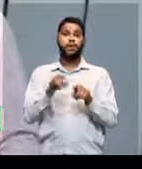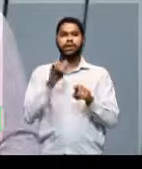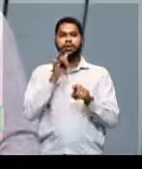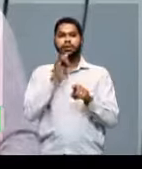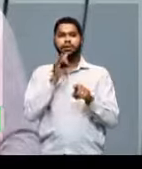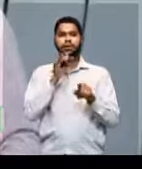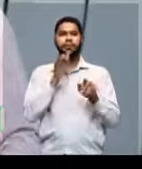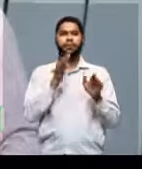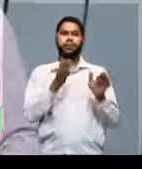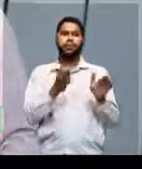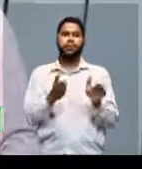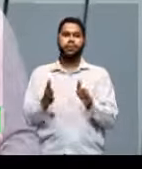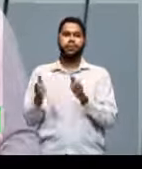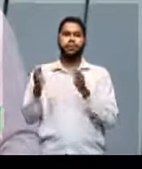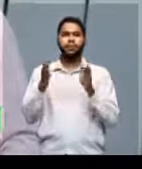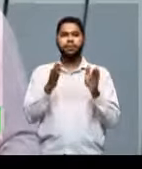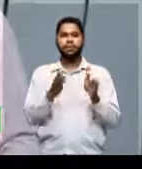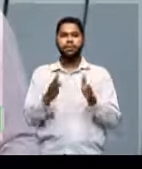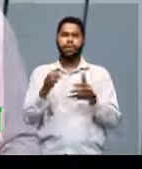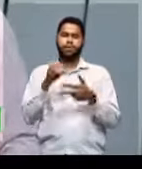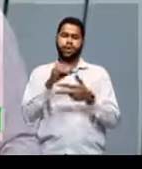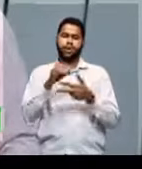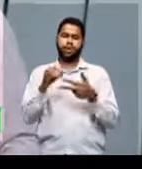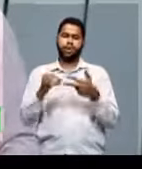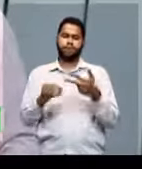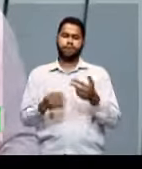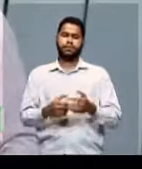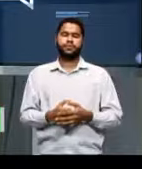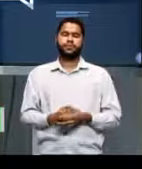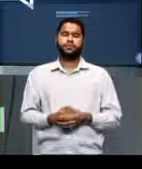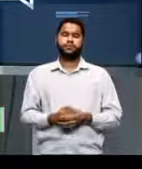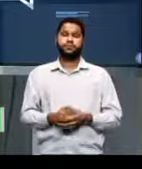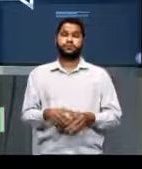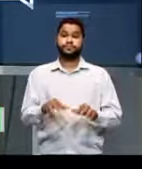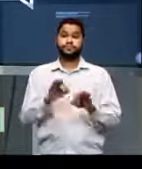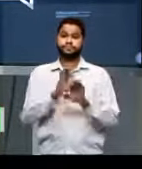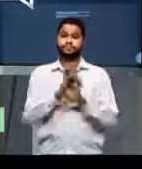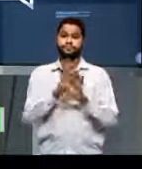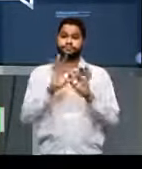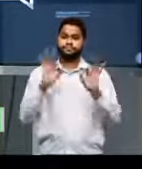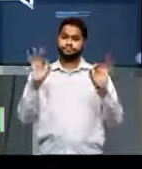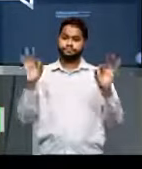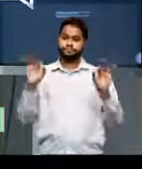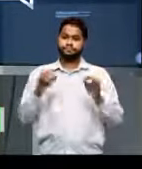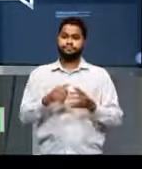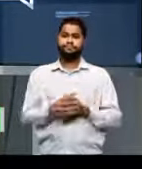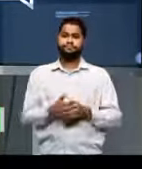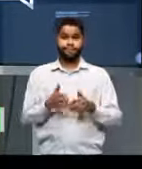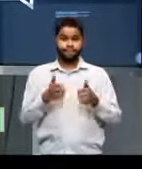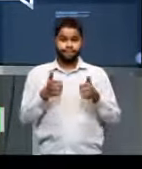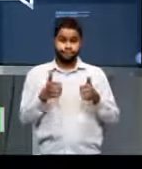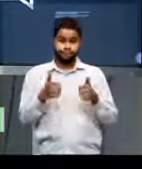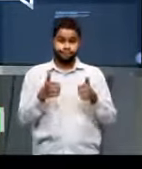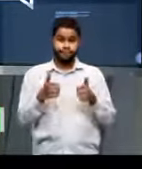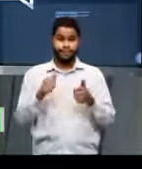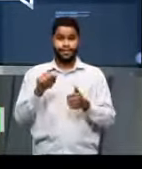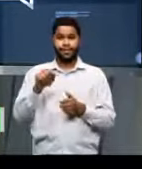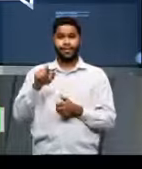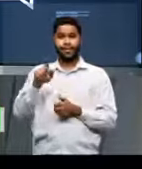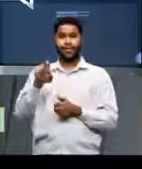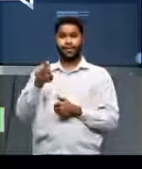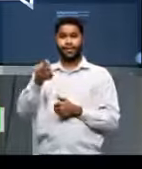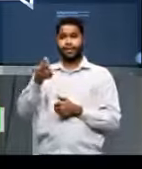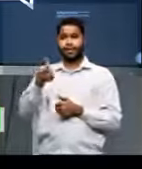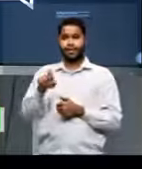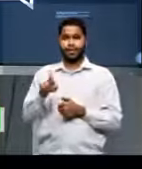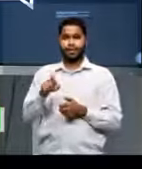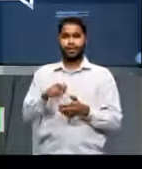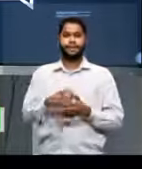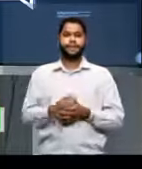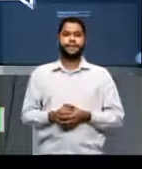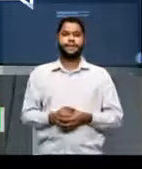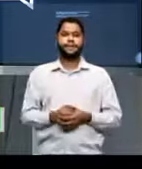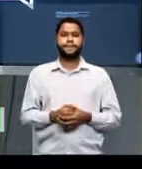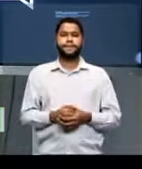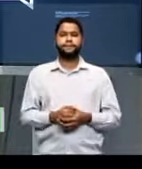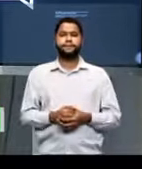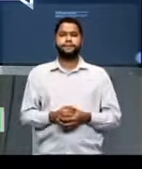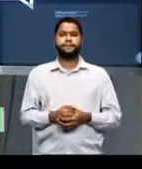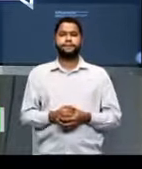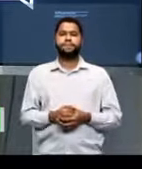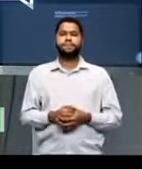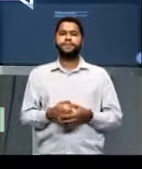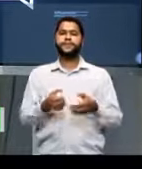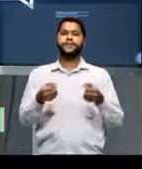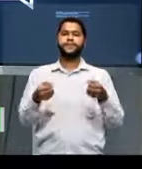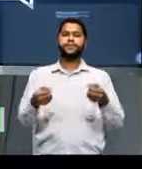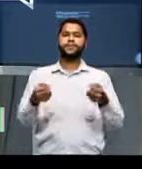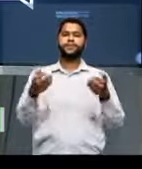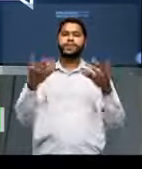alguma frequência também no exame nacional. Ótimo. Tudo bem, professor Alex? Tudo bom. Tudo ótimo. Então,